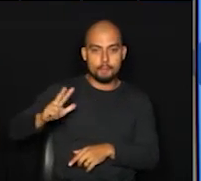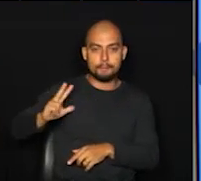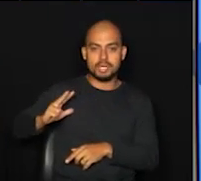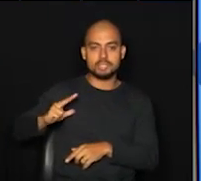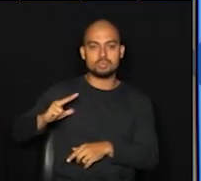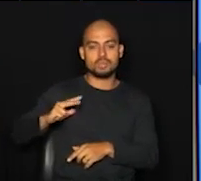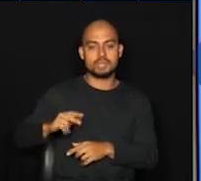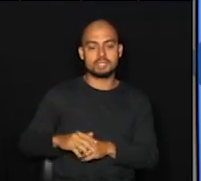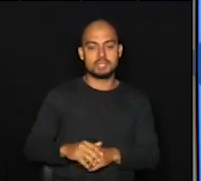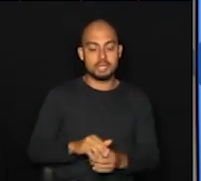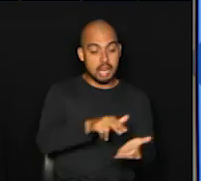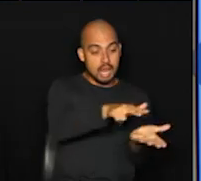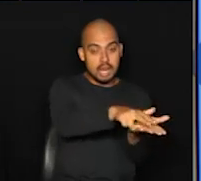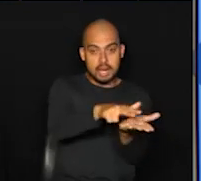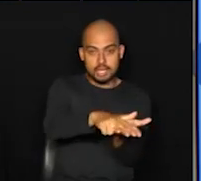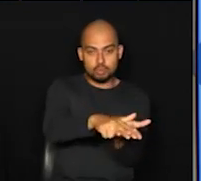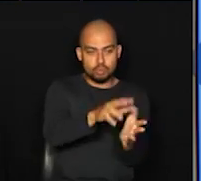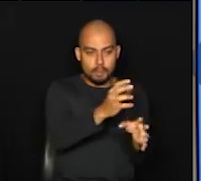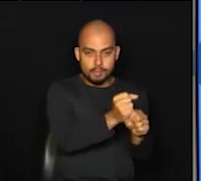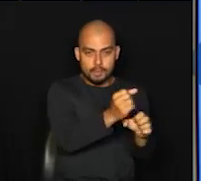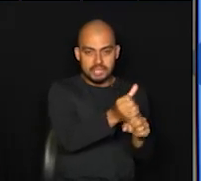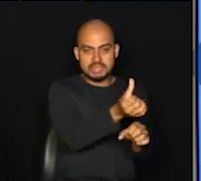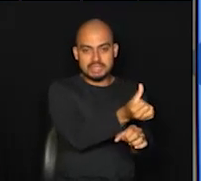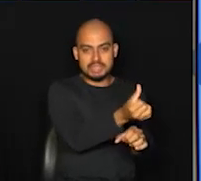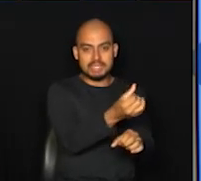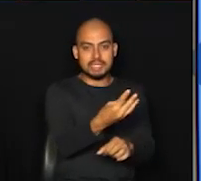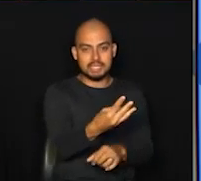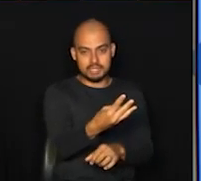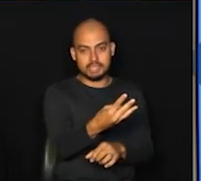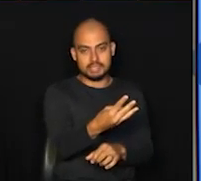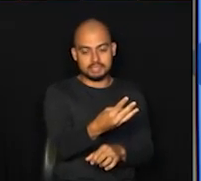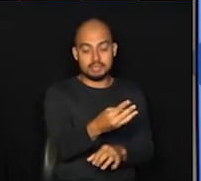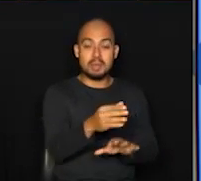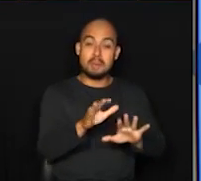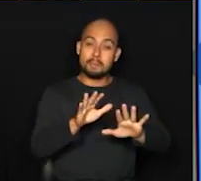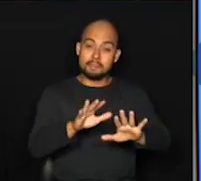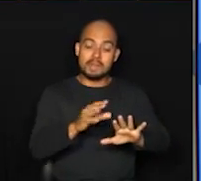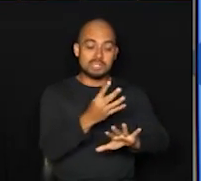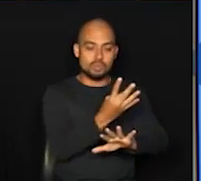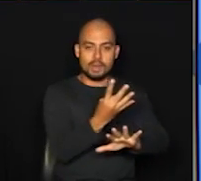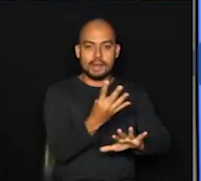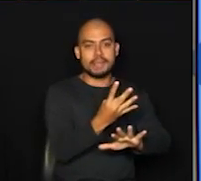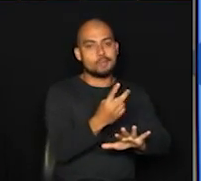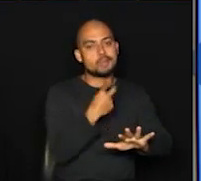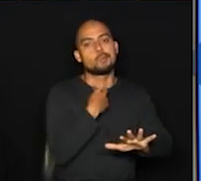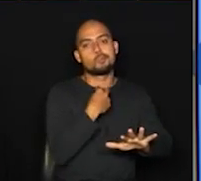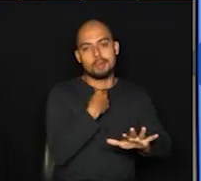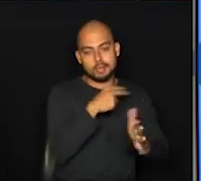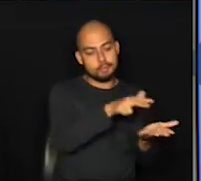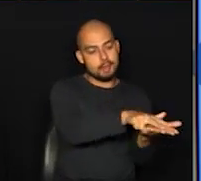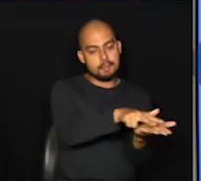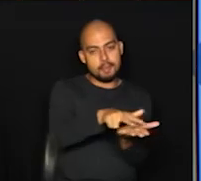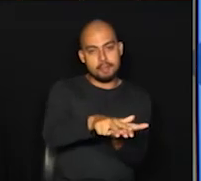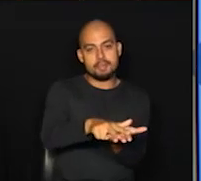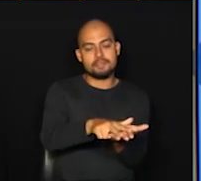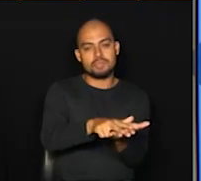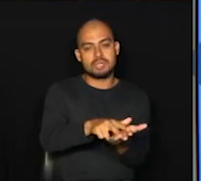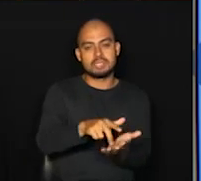disponíveis para Covid-19, 44 ocupados, o que equivale a 77